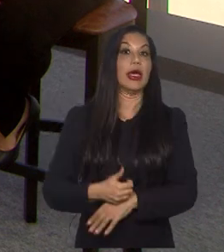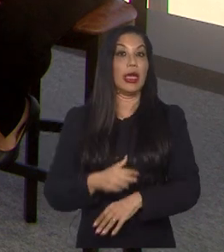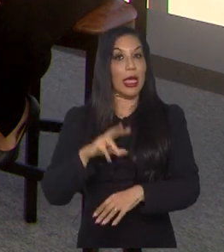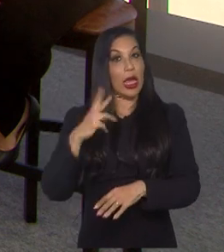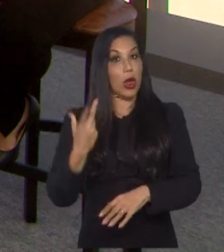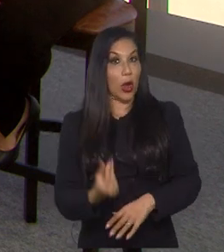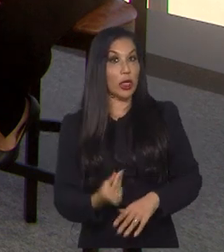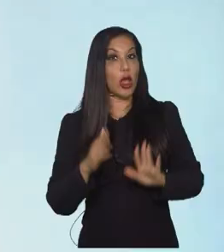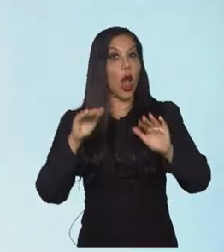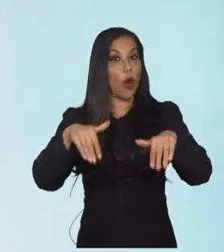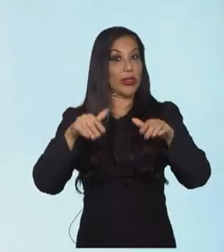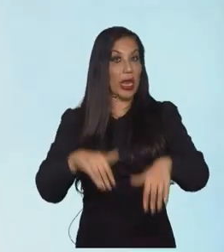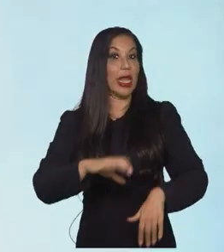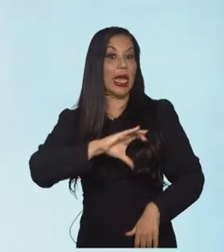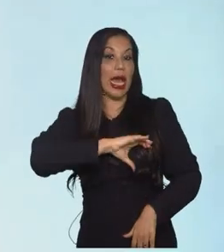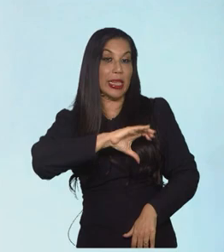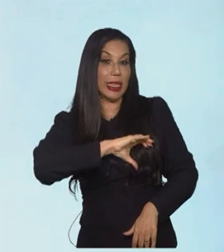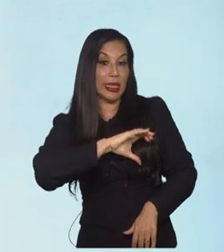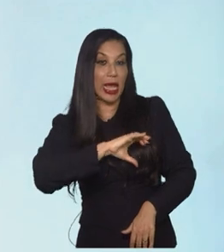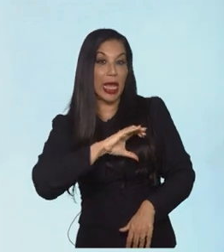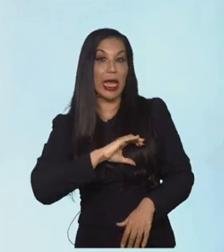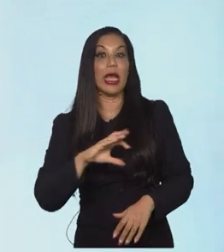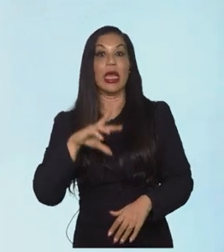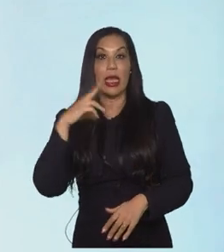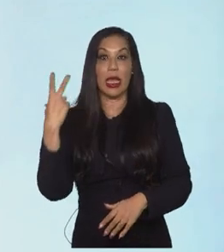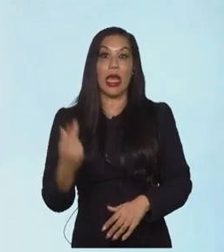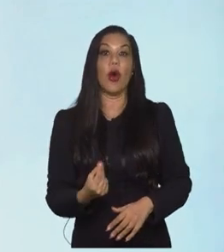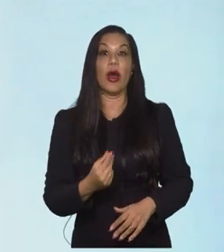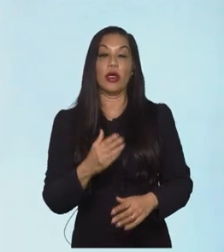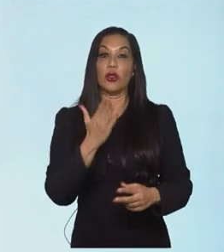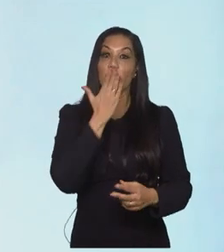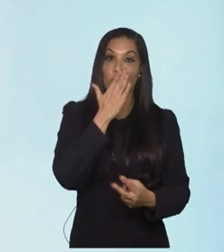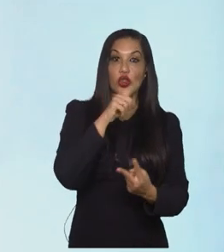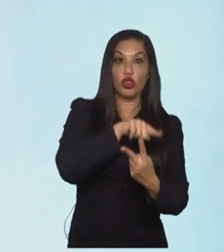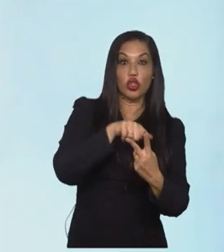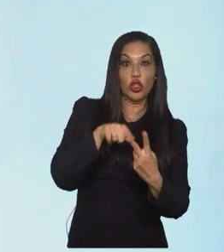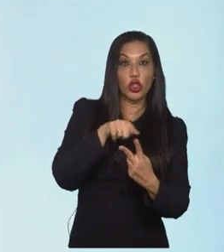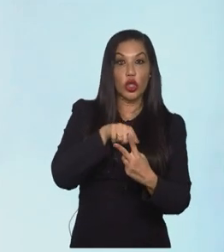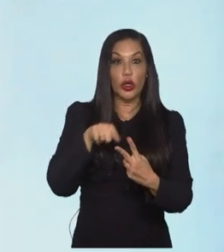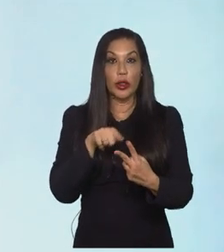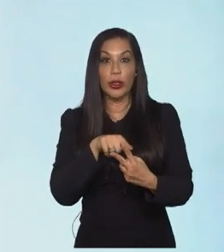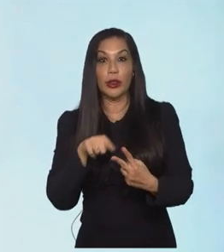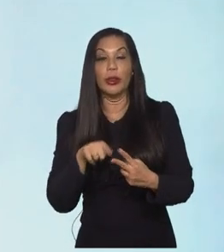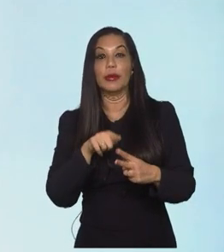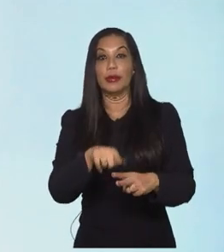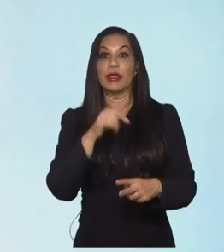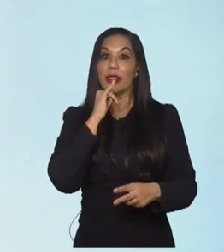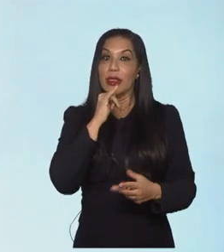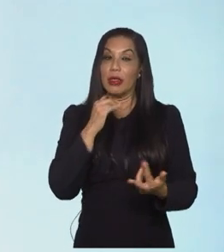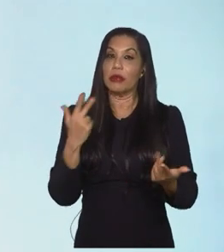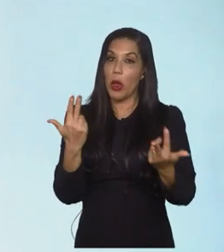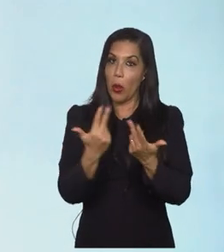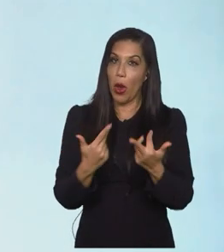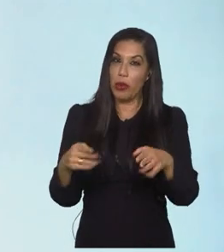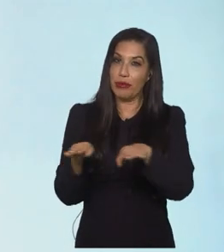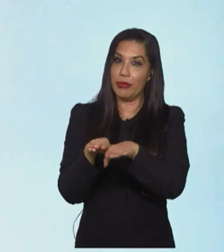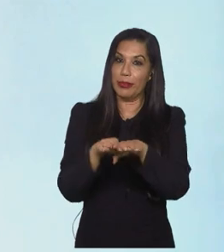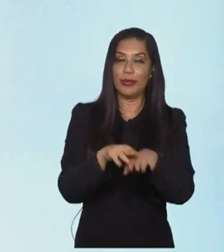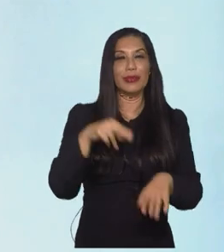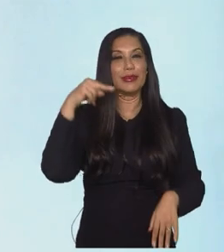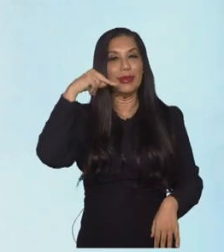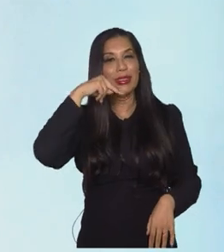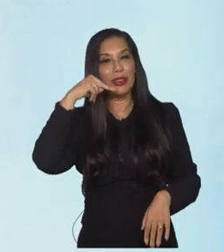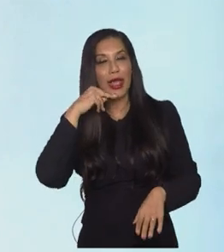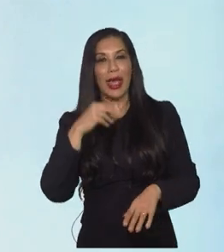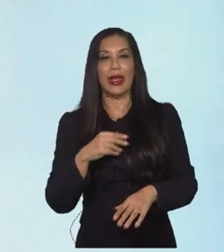por Austrália e Canadá, né? Aí eu acho que são equipes quase que equivalentes mesmo. Nigéria é um